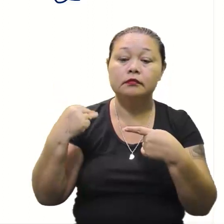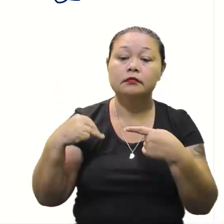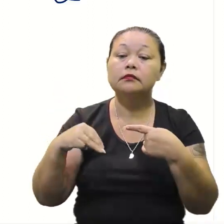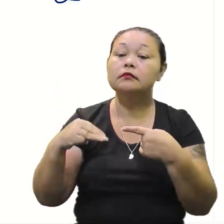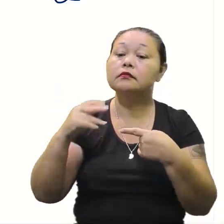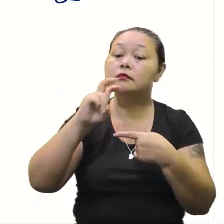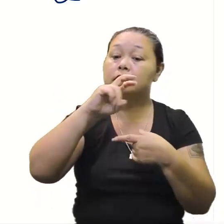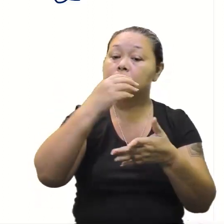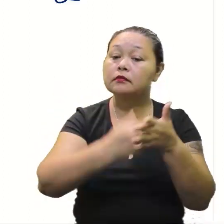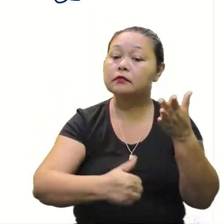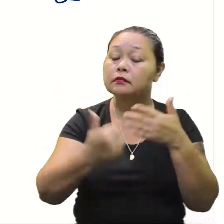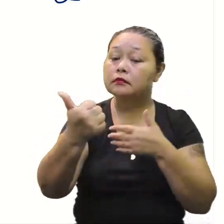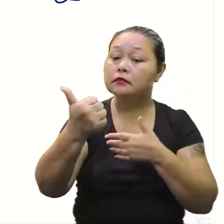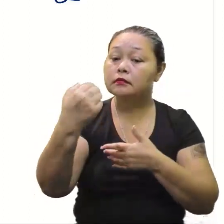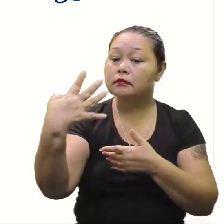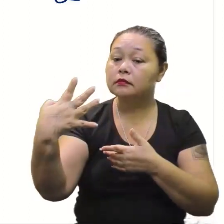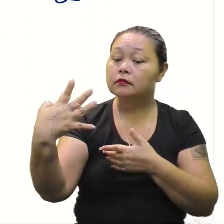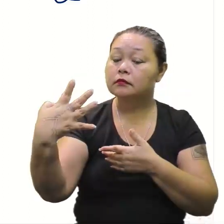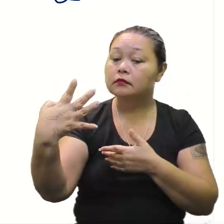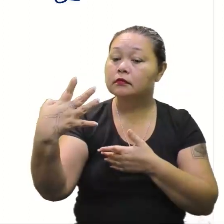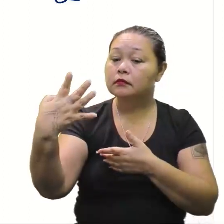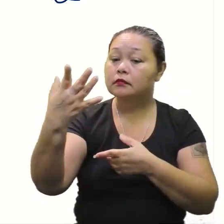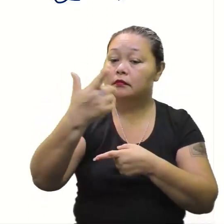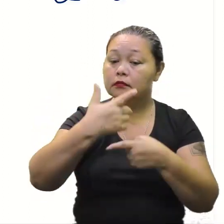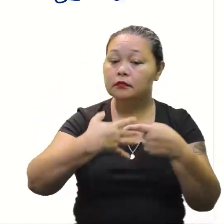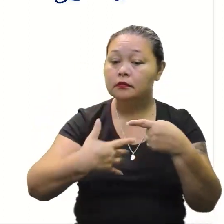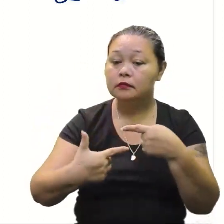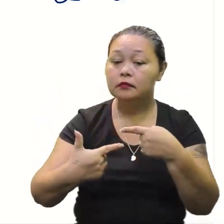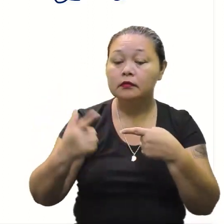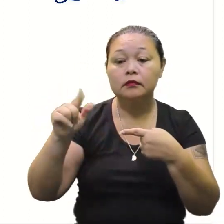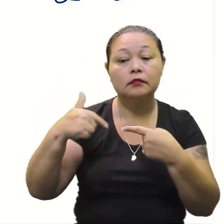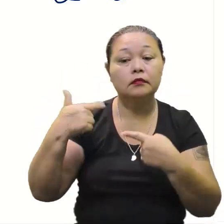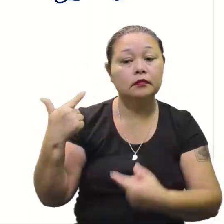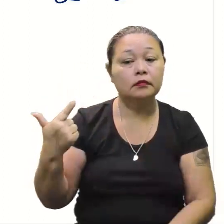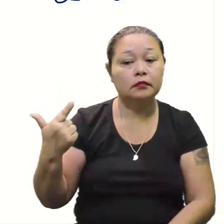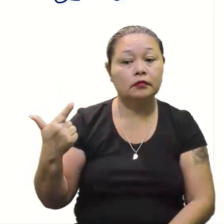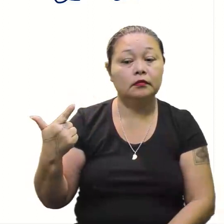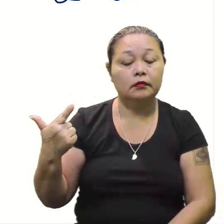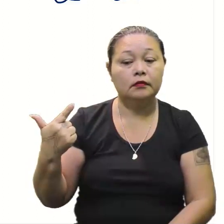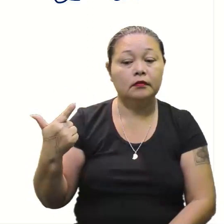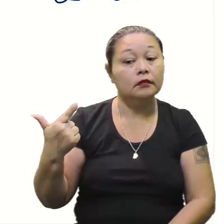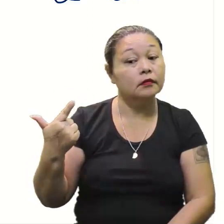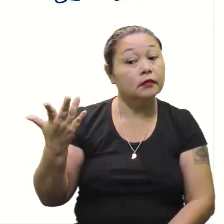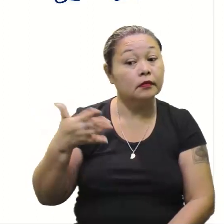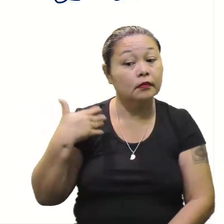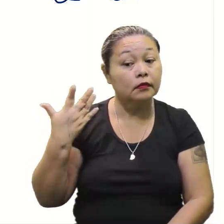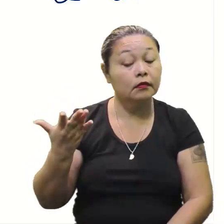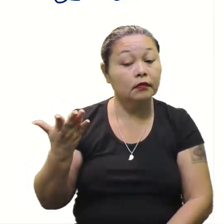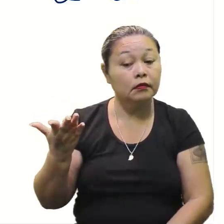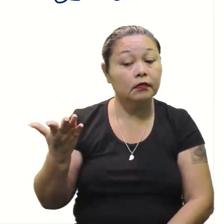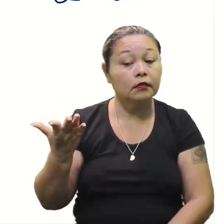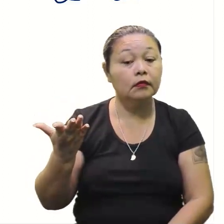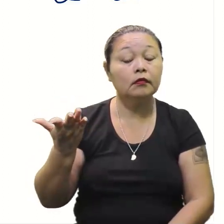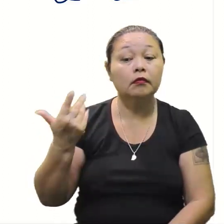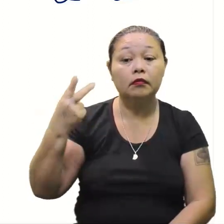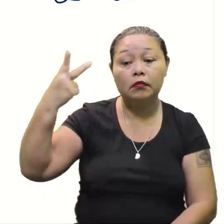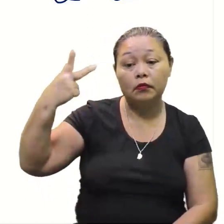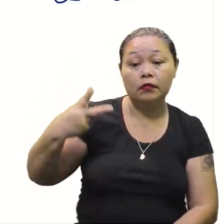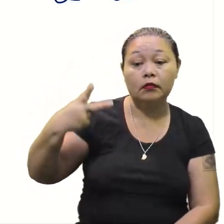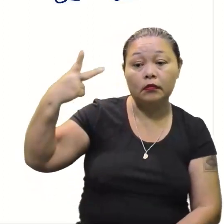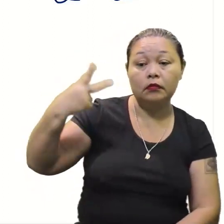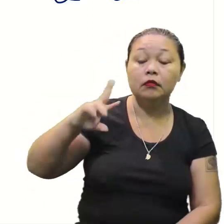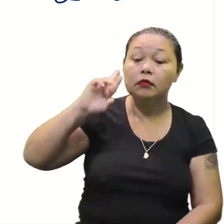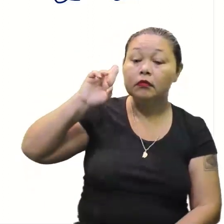5 menos 1. 4. 4. 4 sobre 2. É 2. É 2. Então, encontramos as duas